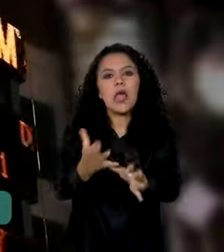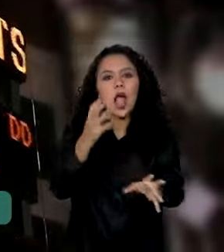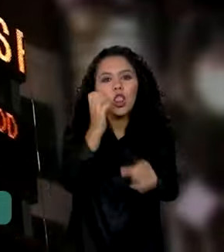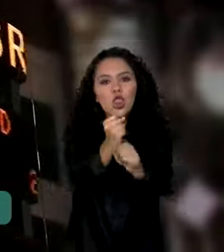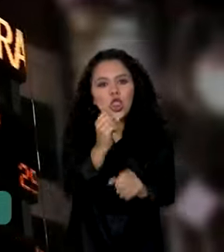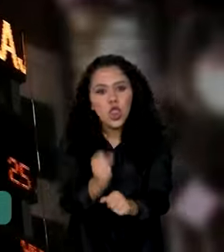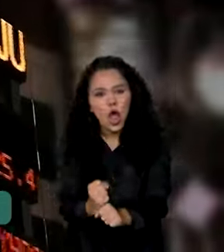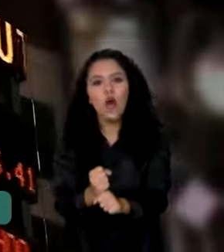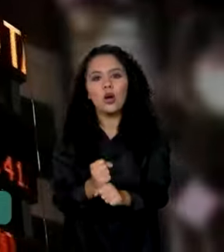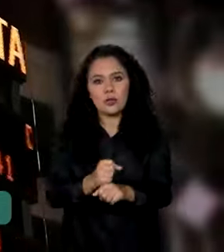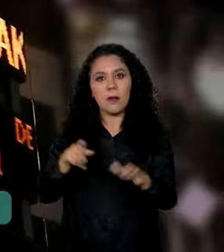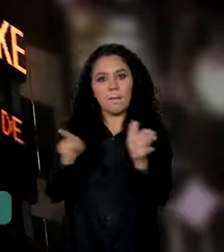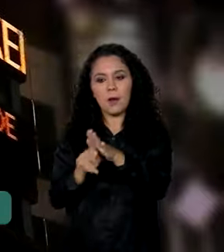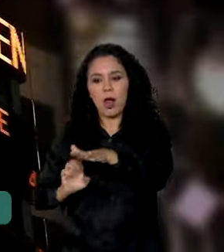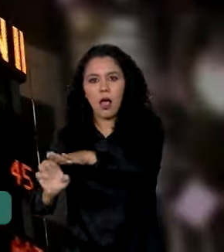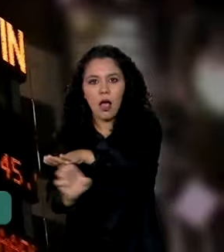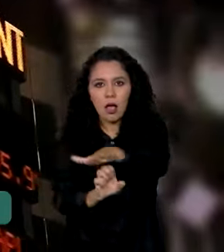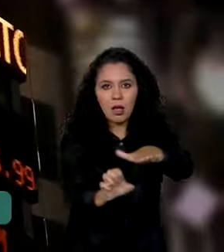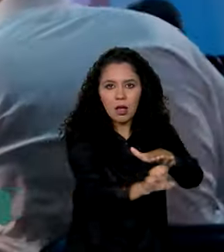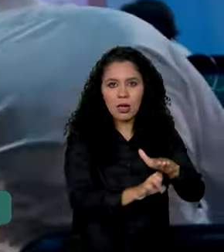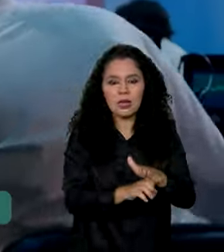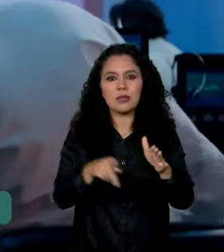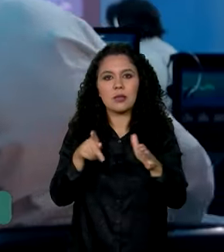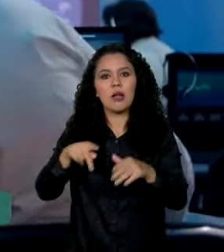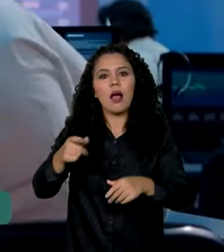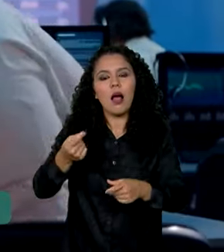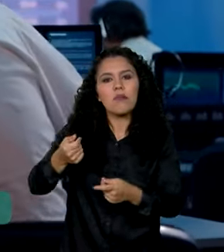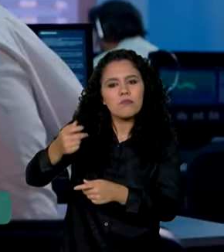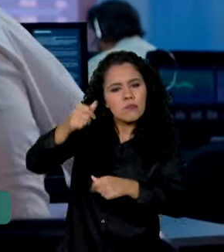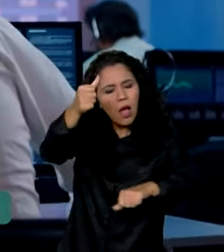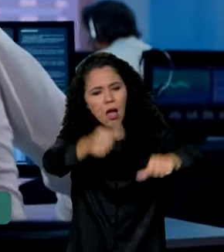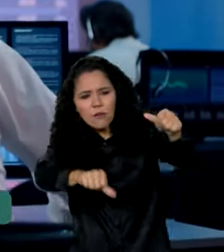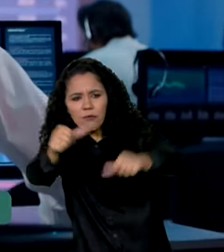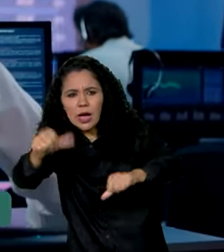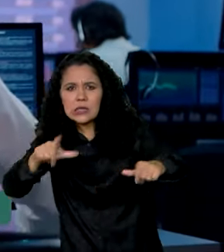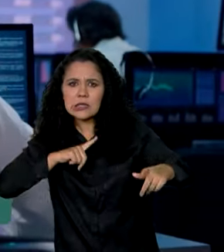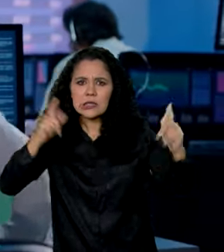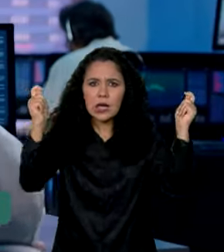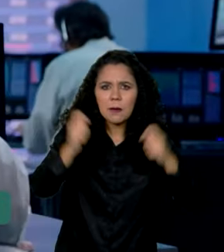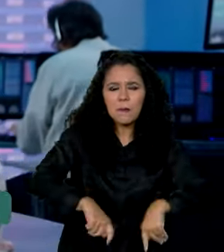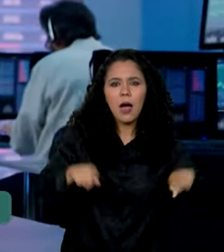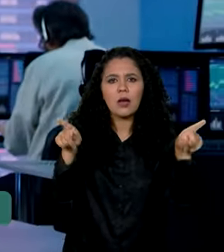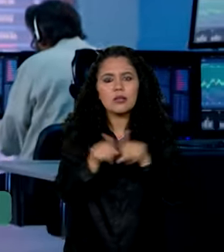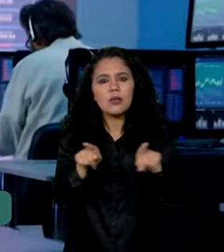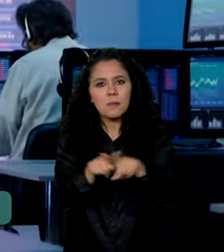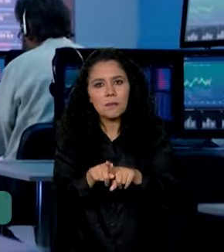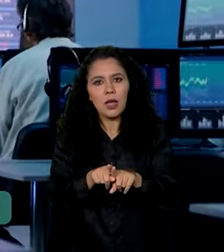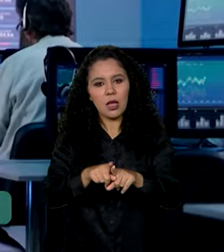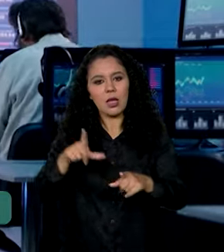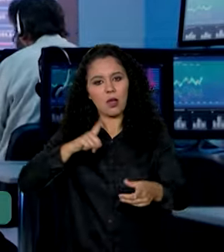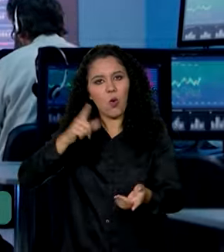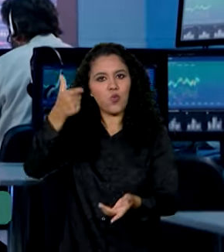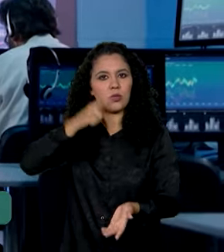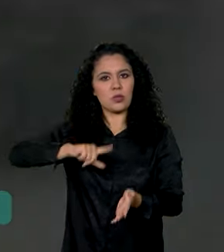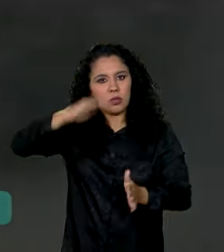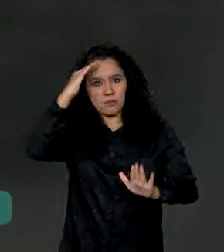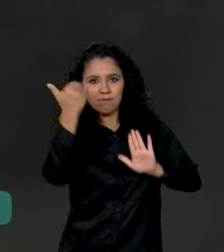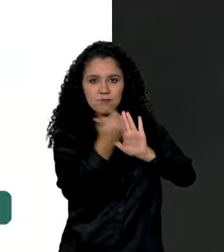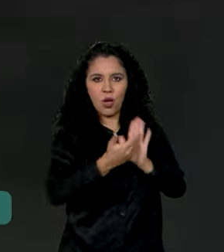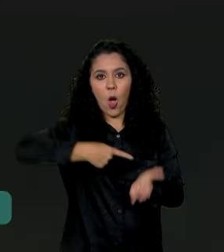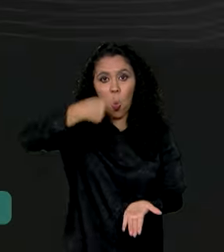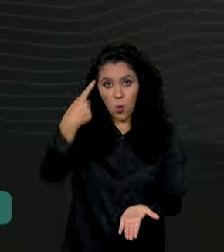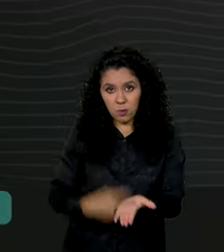títulos que empresas emitem no mercado financeiro, avaliando a capacidade de as companhias honrarem os compromissos.